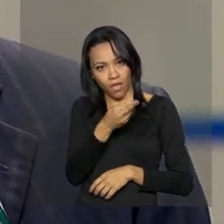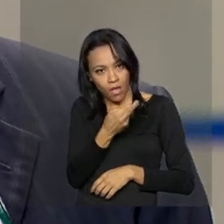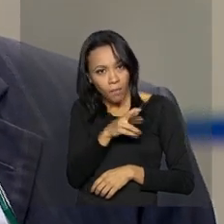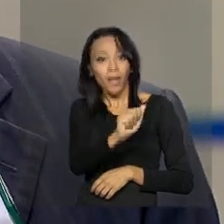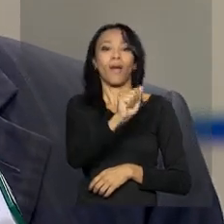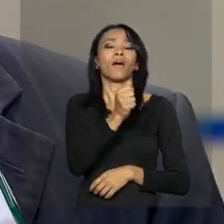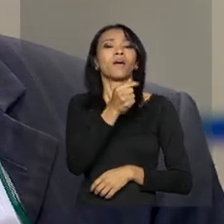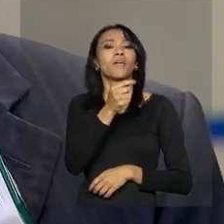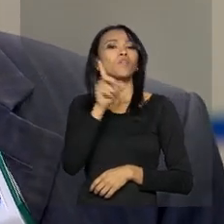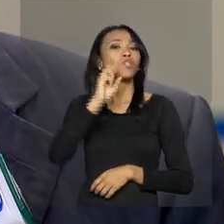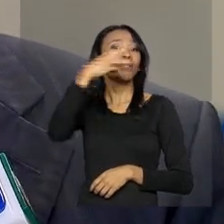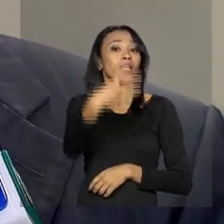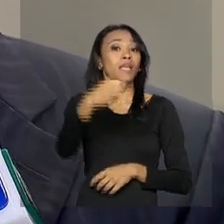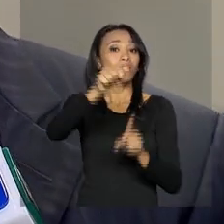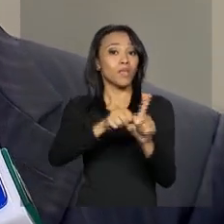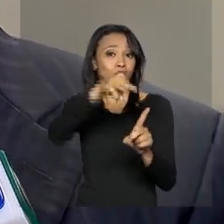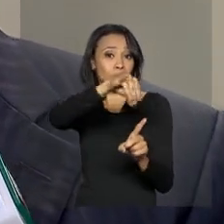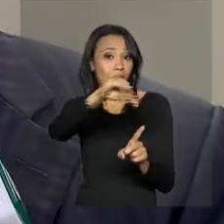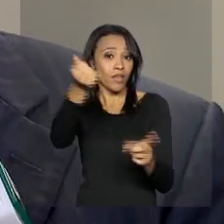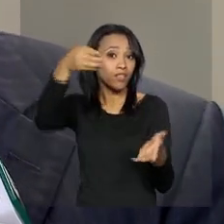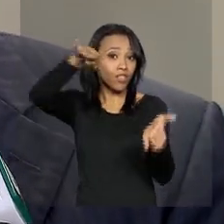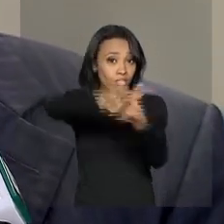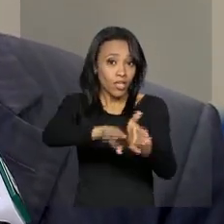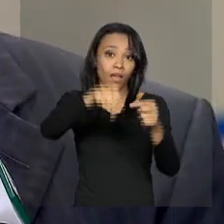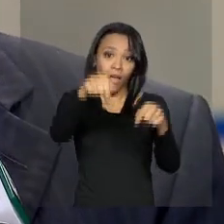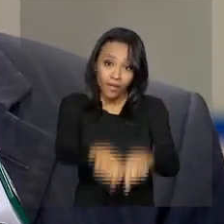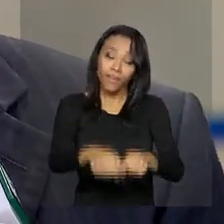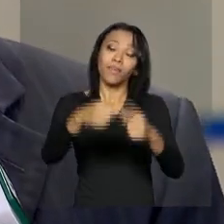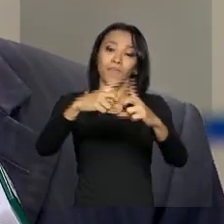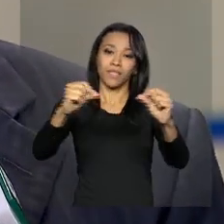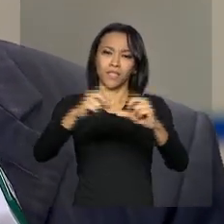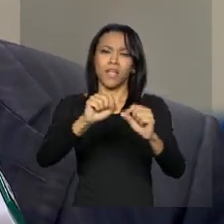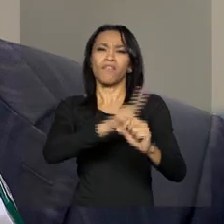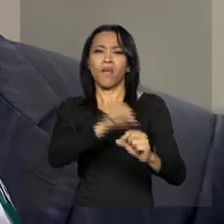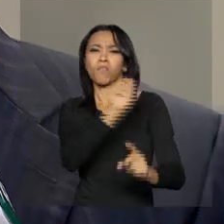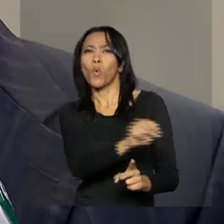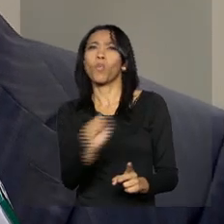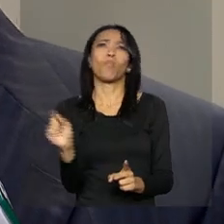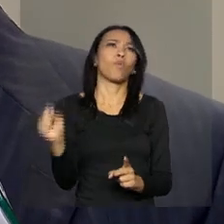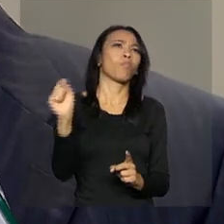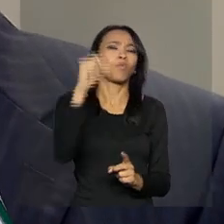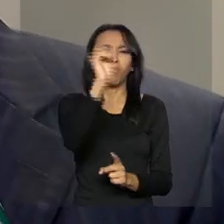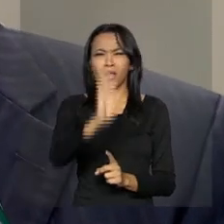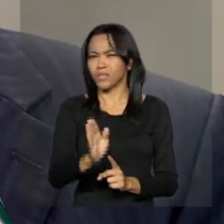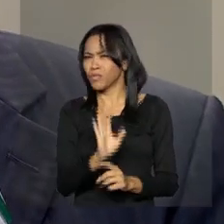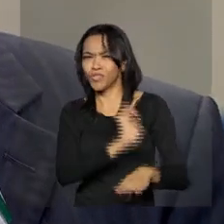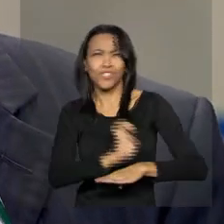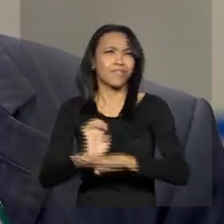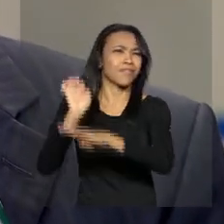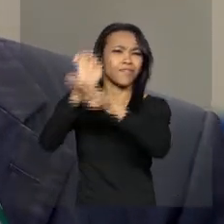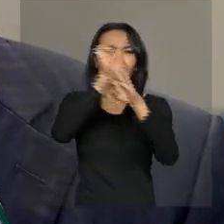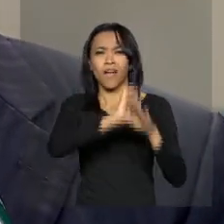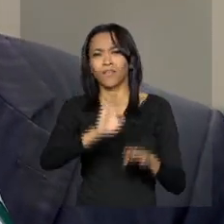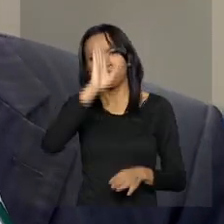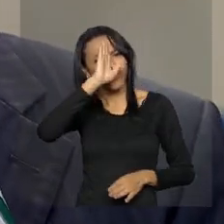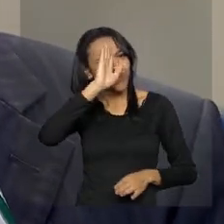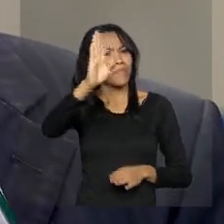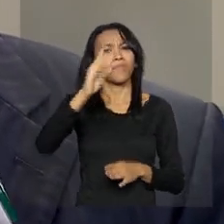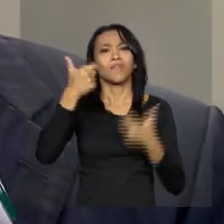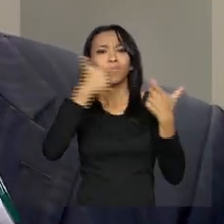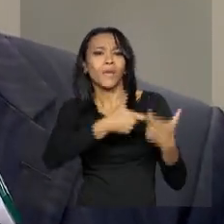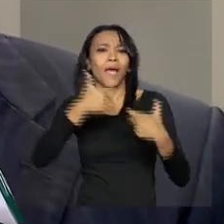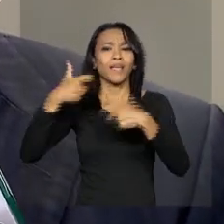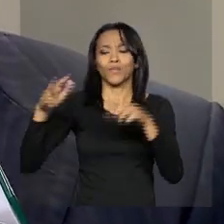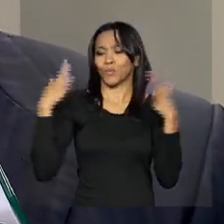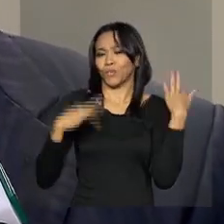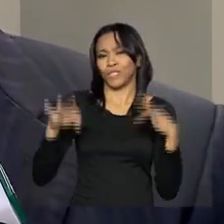chega aqui em Brasília. E aí vai percorrer todo o Brasil, de norte a sul, todos os estados, os principais pontos